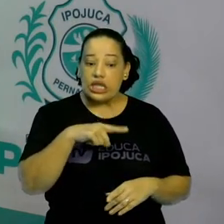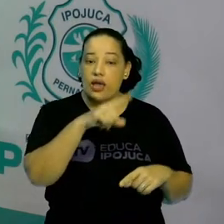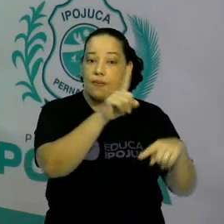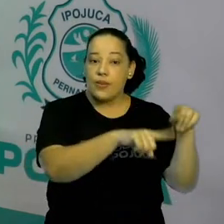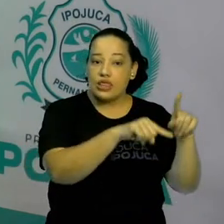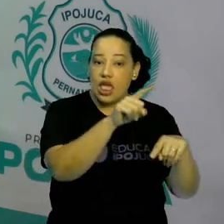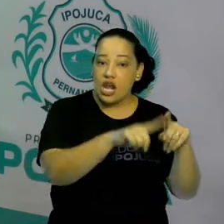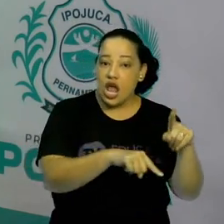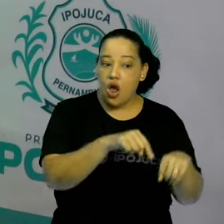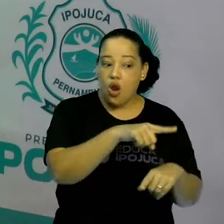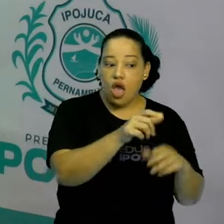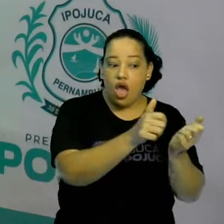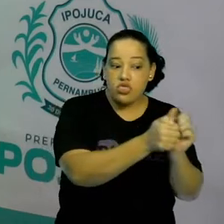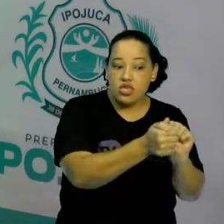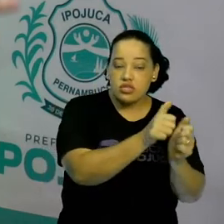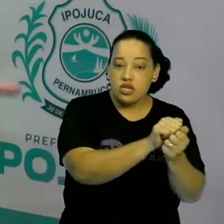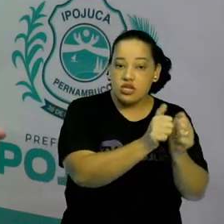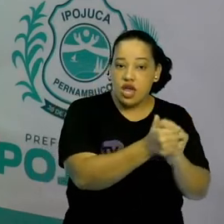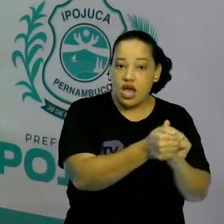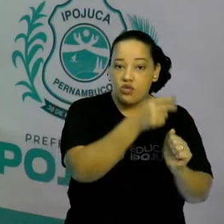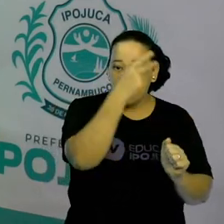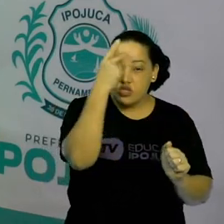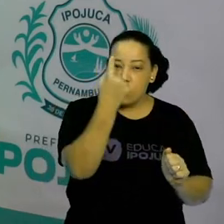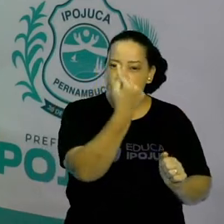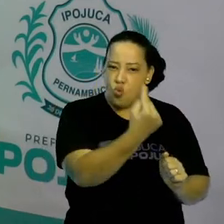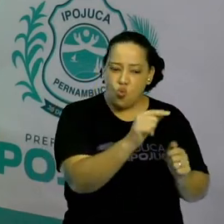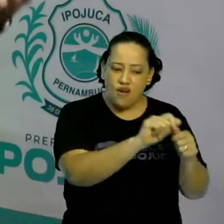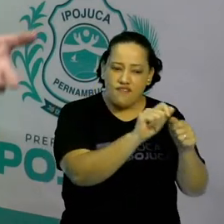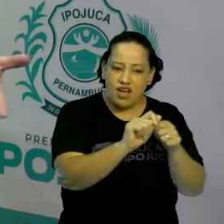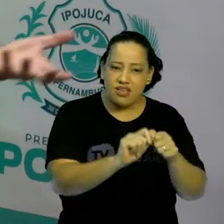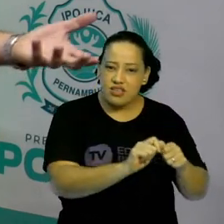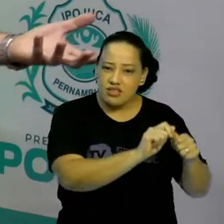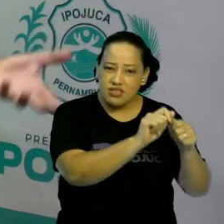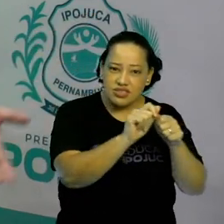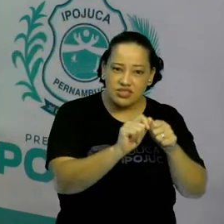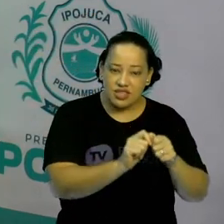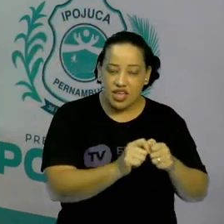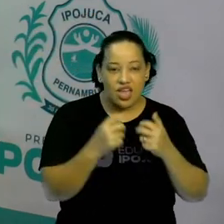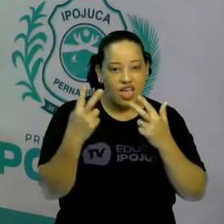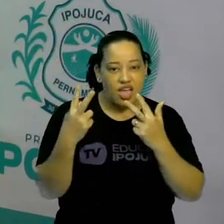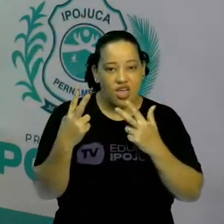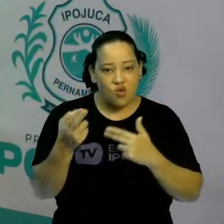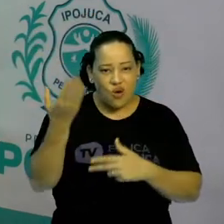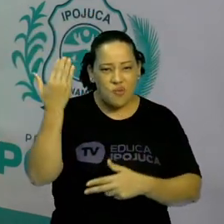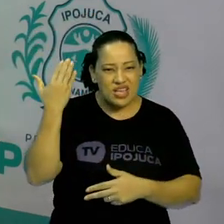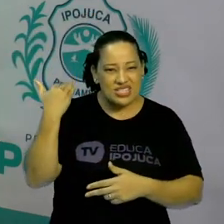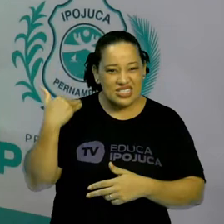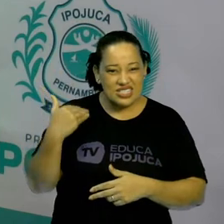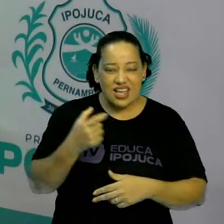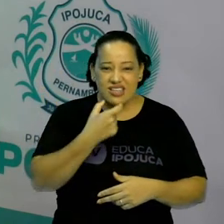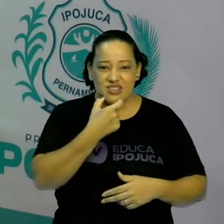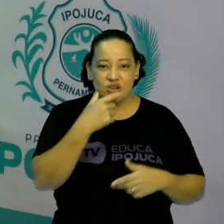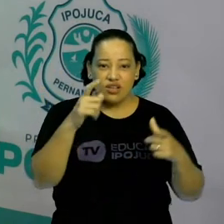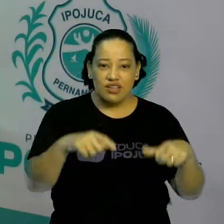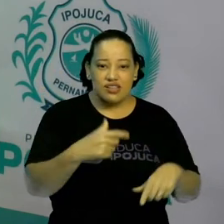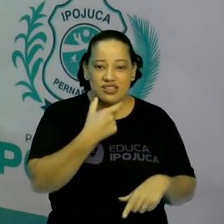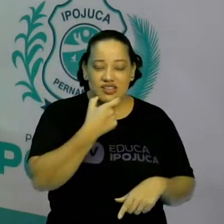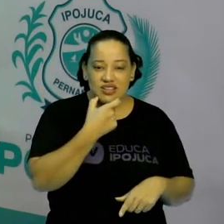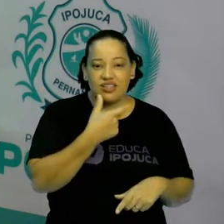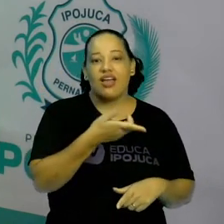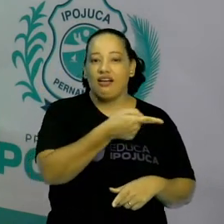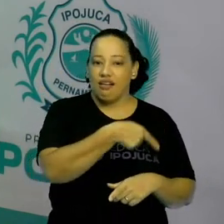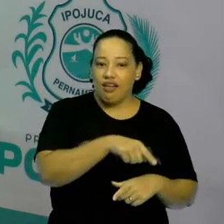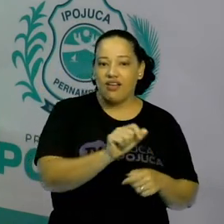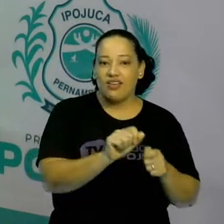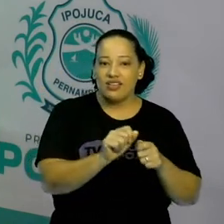fabricado à mão por uma só pessoa, não é? Como era feito na Inglaterra antes da Revolução Industrial, não é? Não pode ser